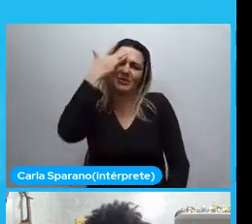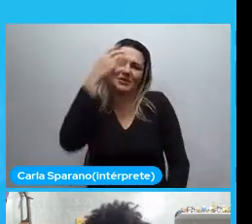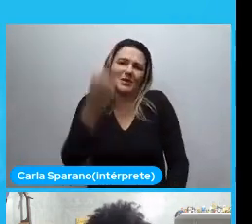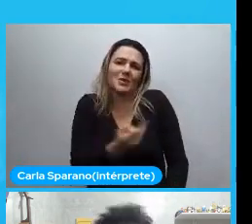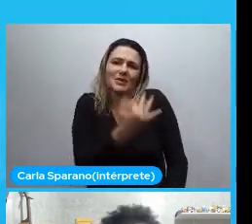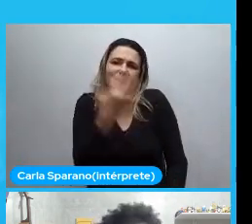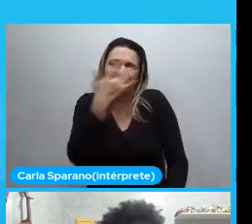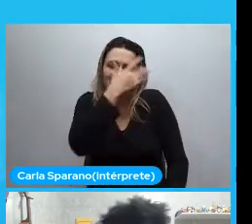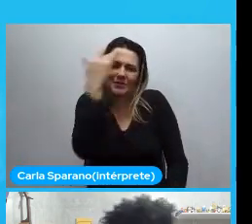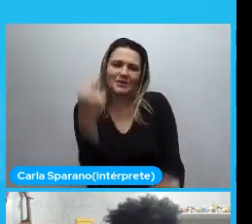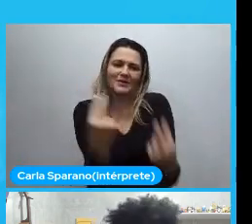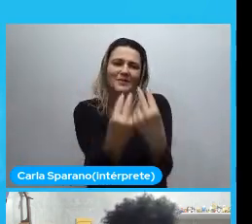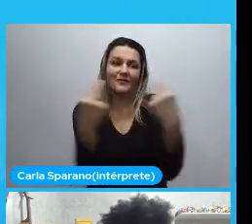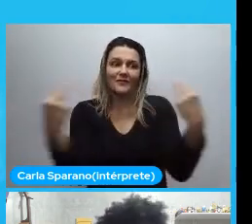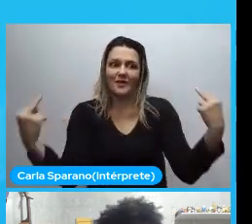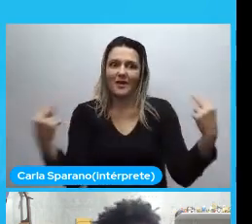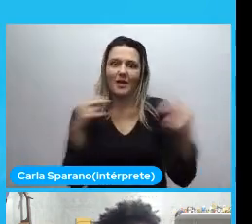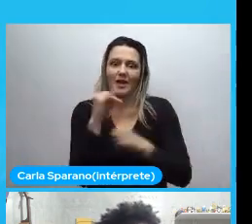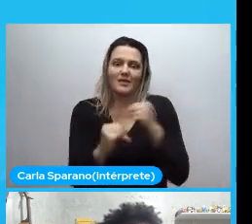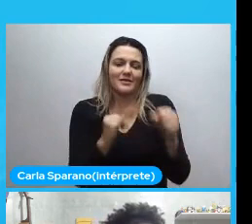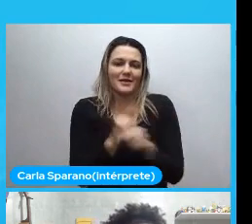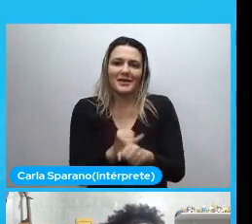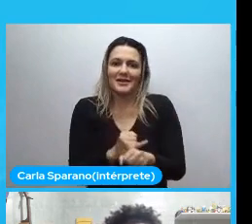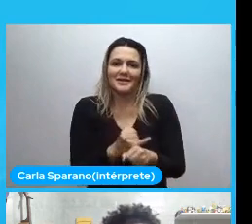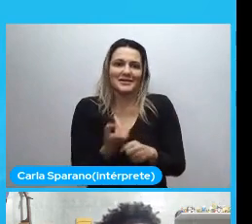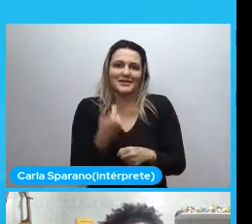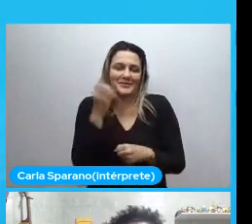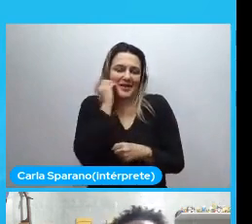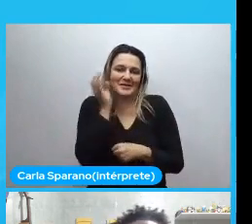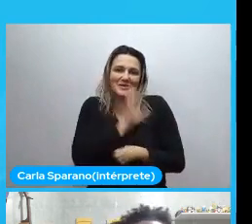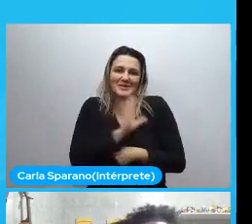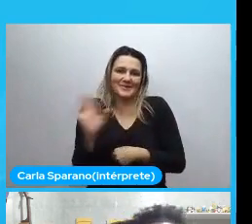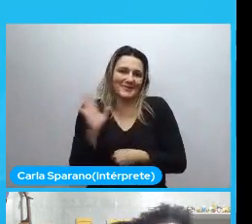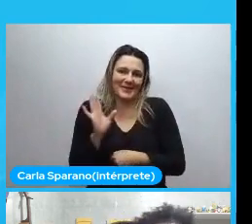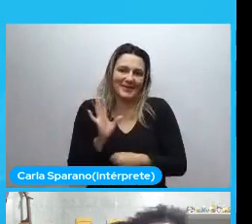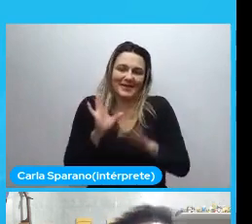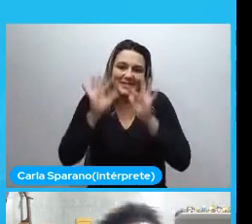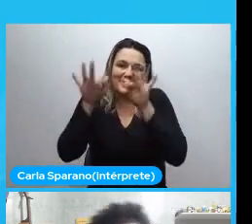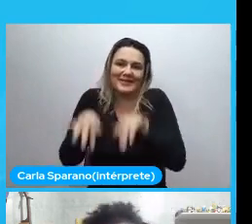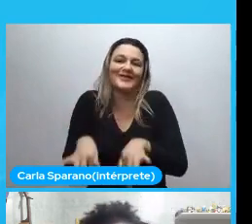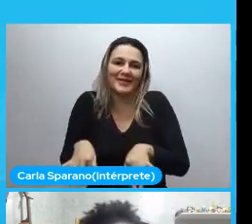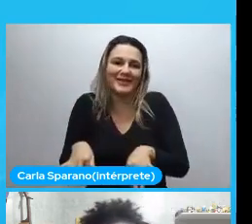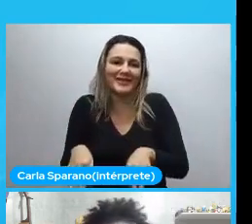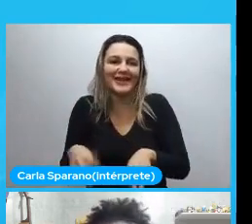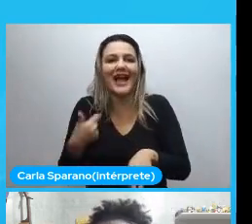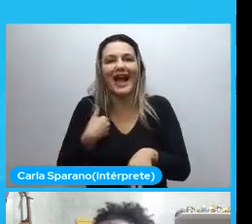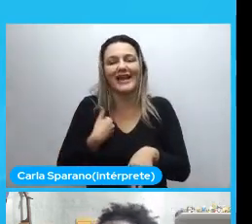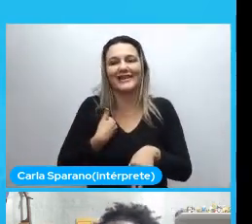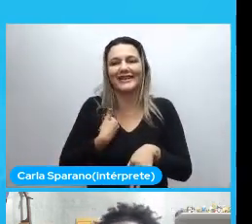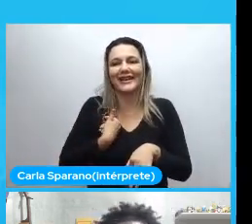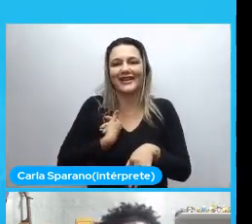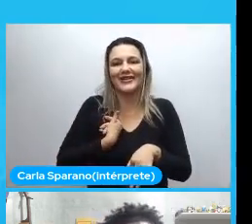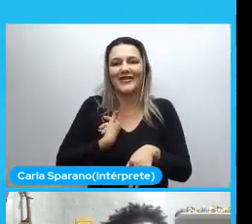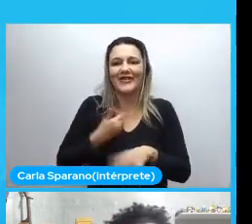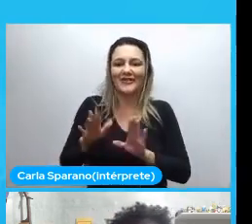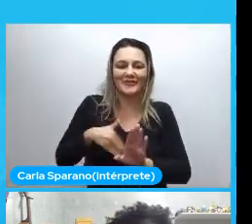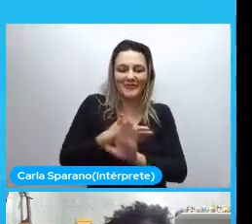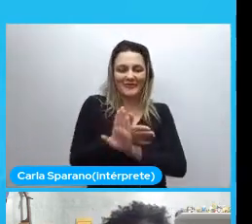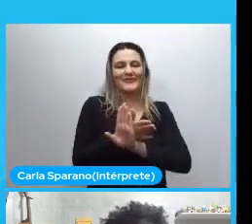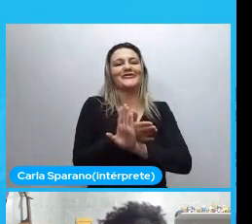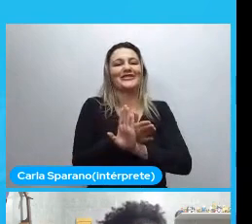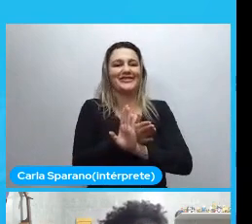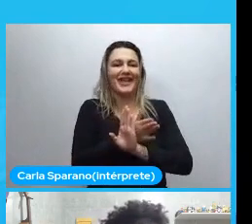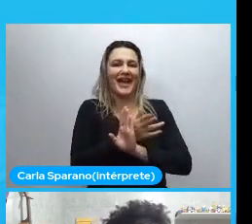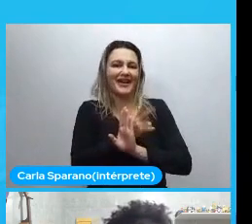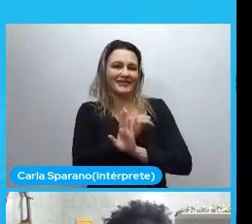agora. nem quero saber agora. Pessoas. Quero saber só quando terminar. Porque aí. Eu morro fora das câmeras. Eu não sei quantas pessoas estão